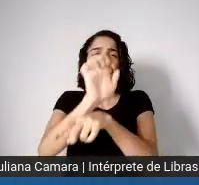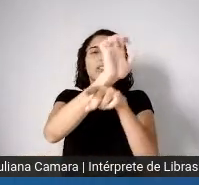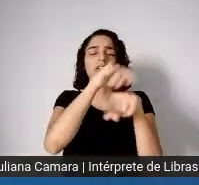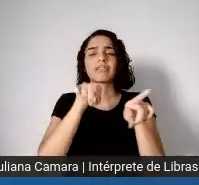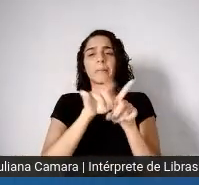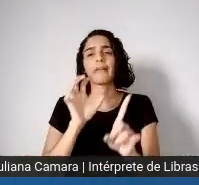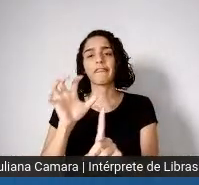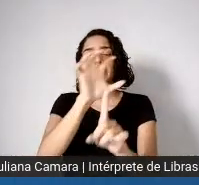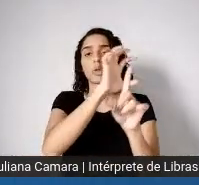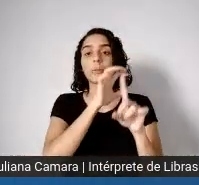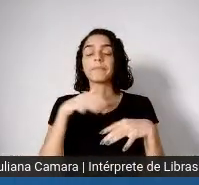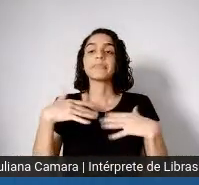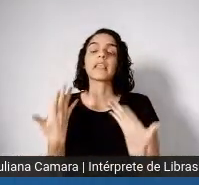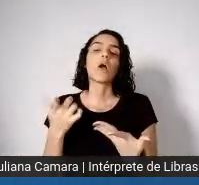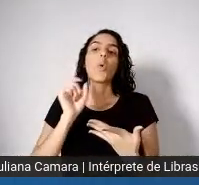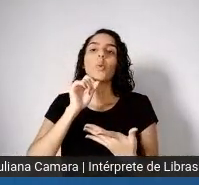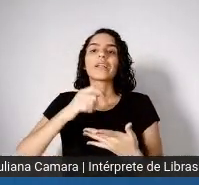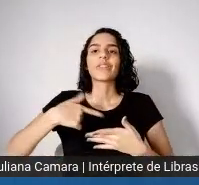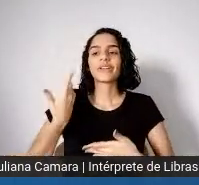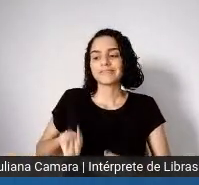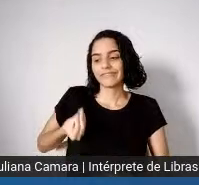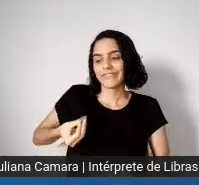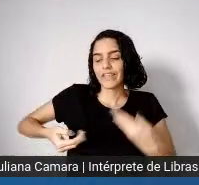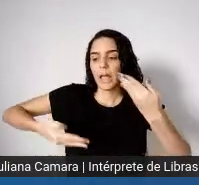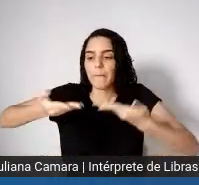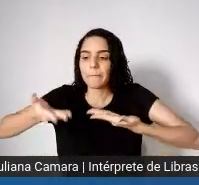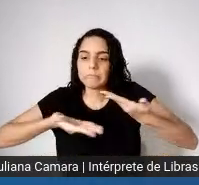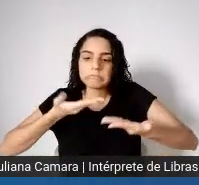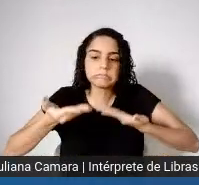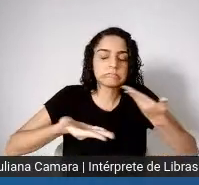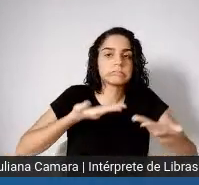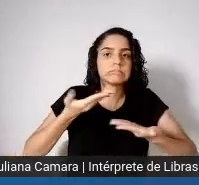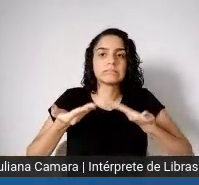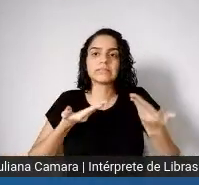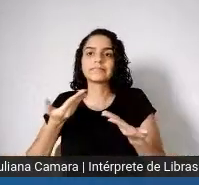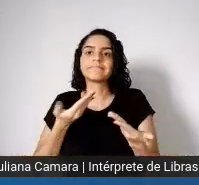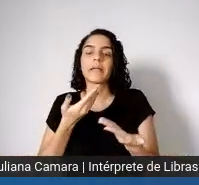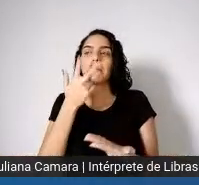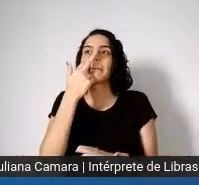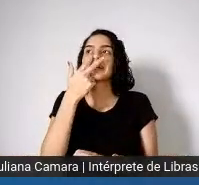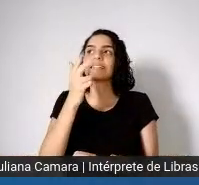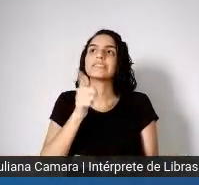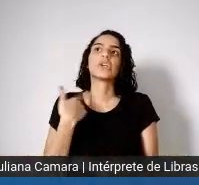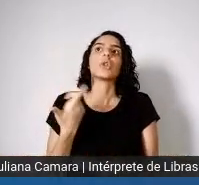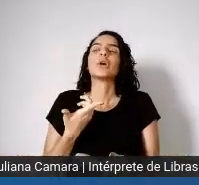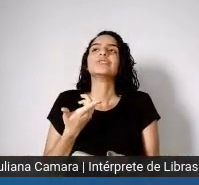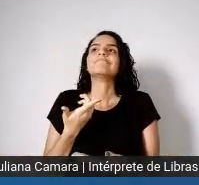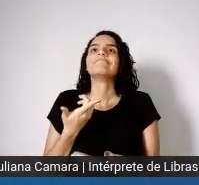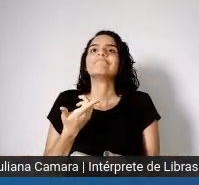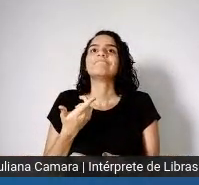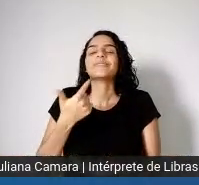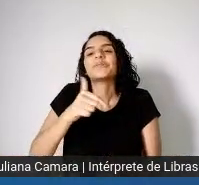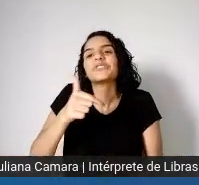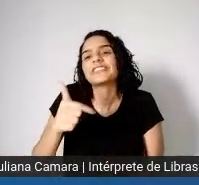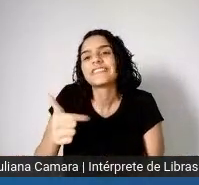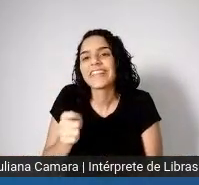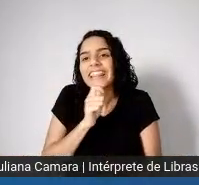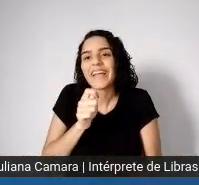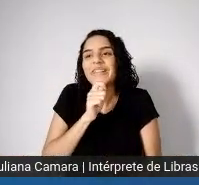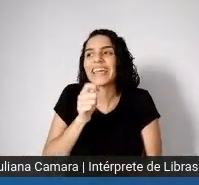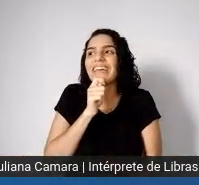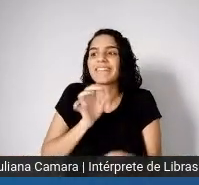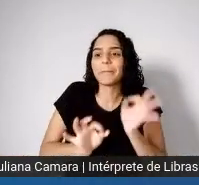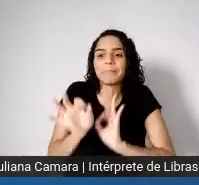Então, essa convivência com isso não ainda nos levou a nos preparar para situações, né, tão